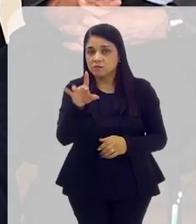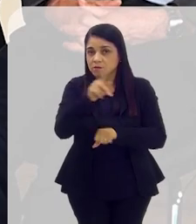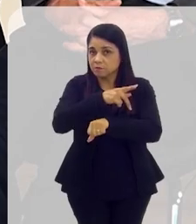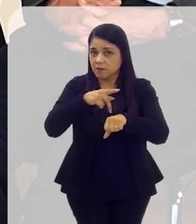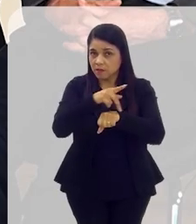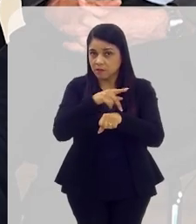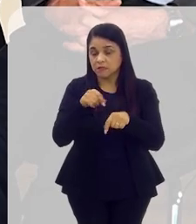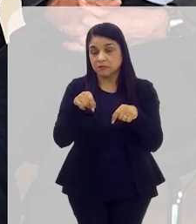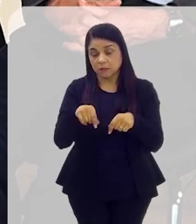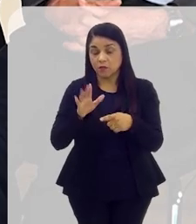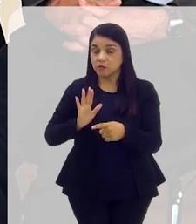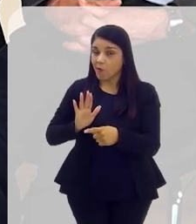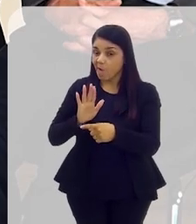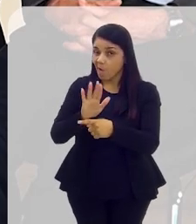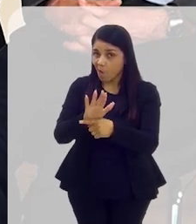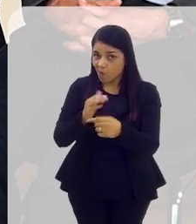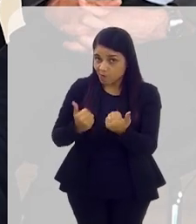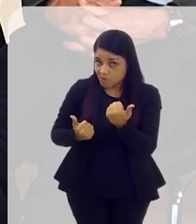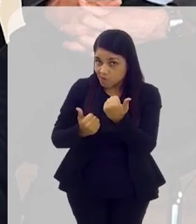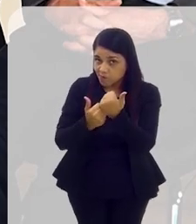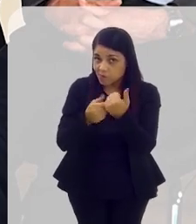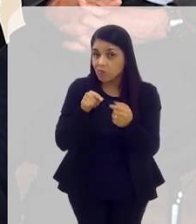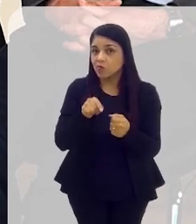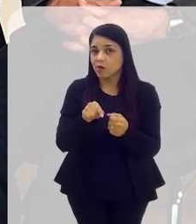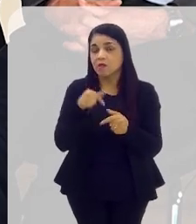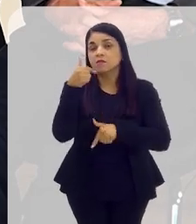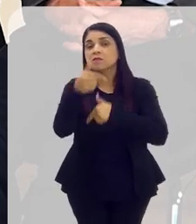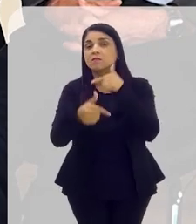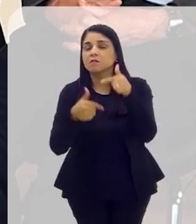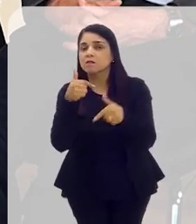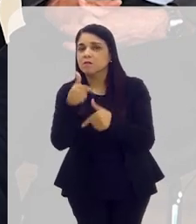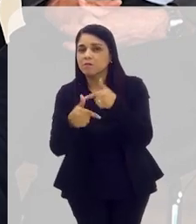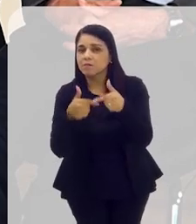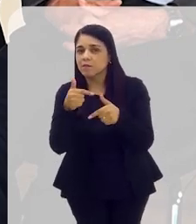indo, então, a casos concretos, essa cooperação trabalha muito,